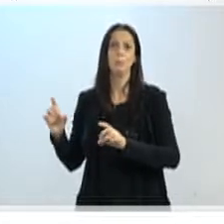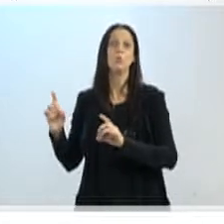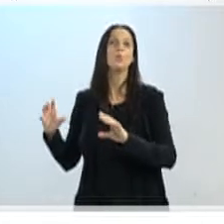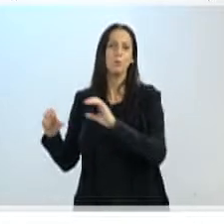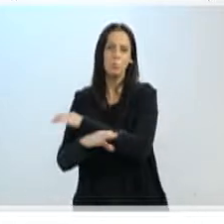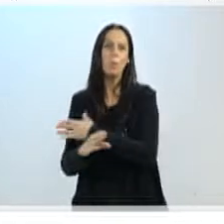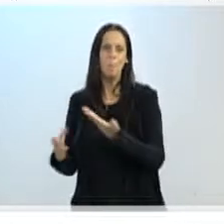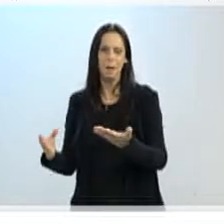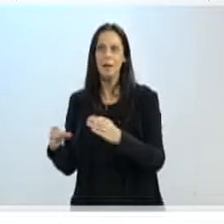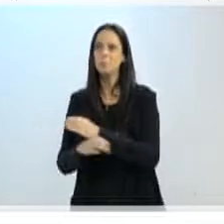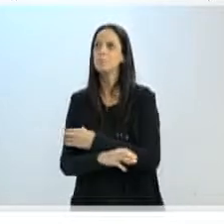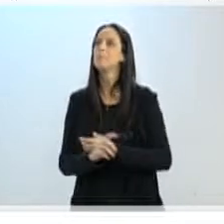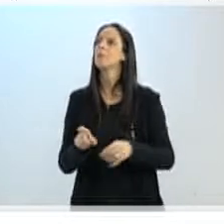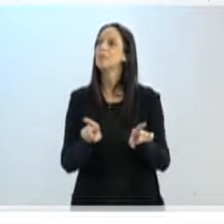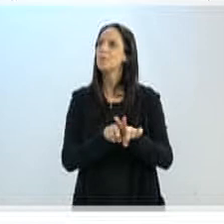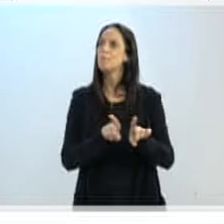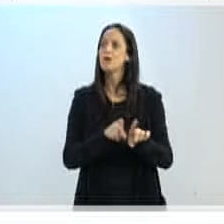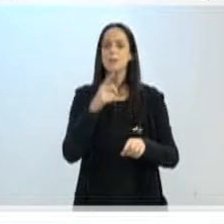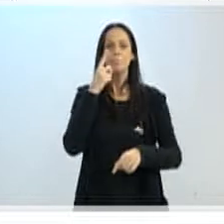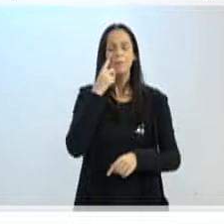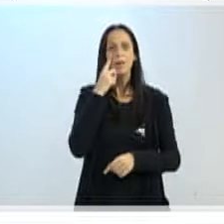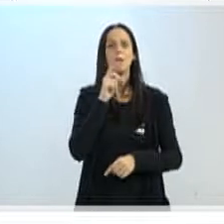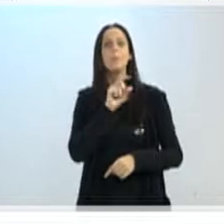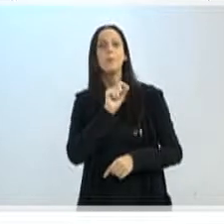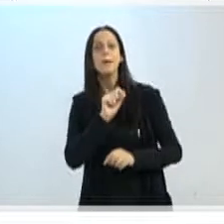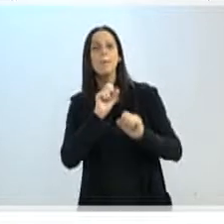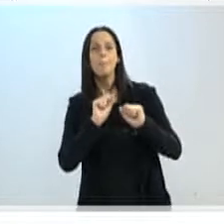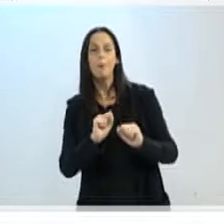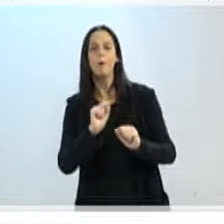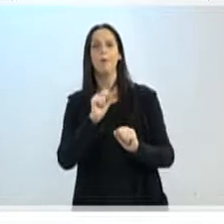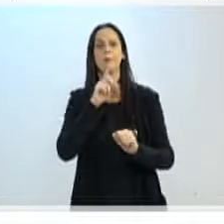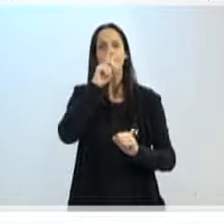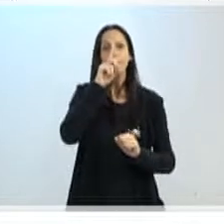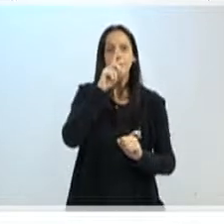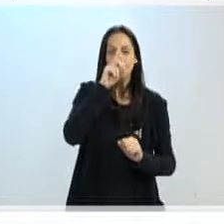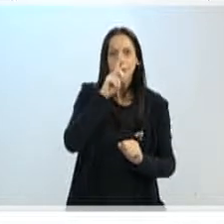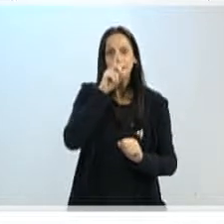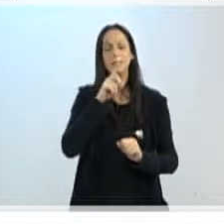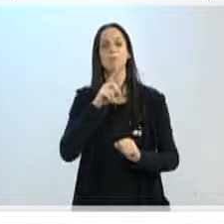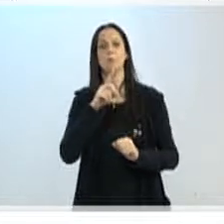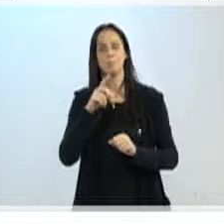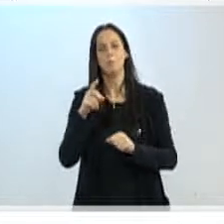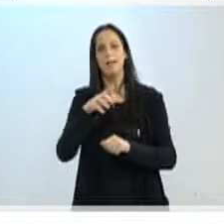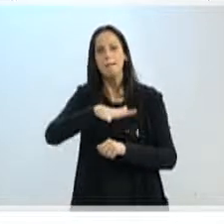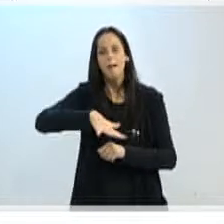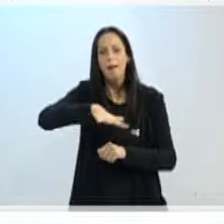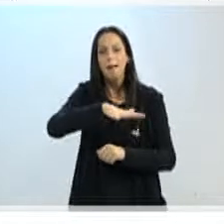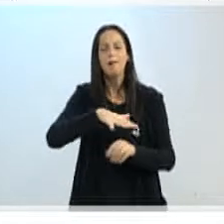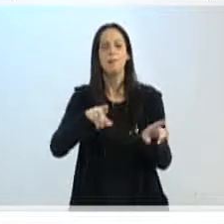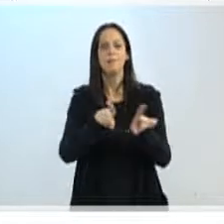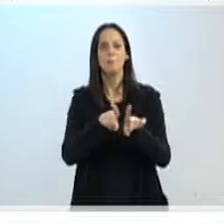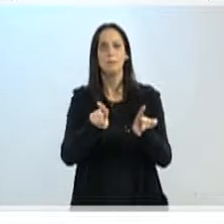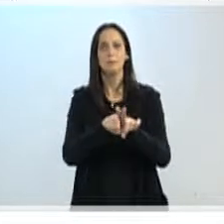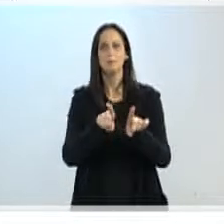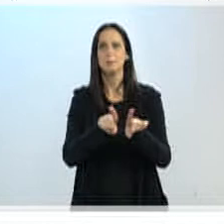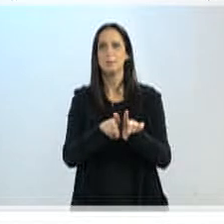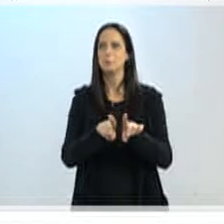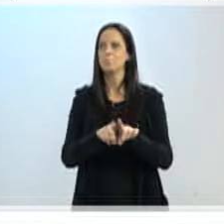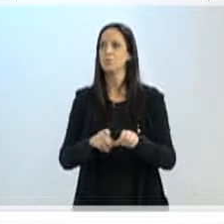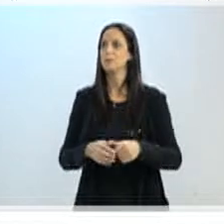juros de mercado, a versão de risco ao mercado, o custo da dívida, tem ali alguma coisa que eu não vejo,